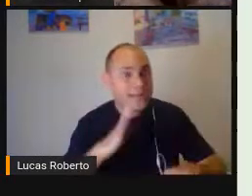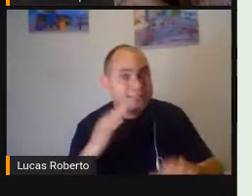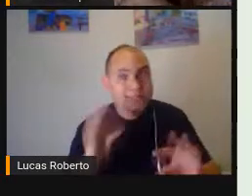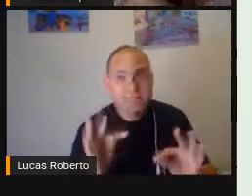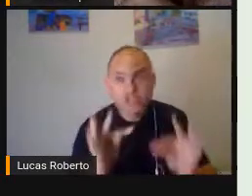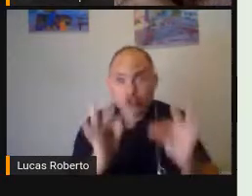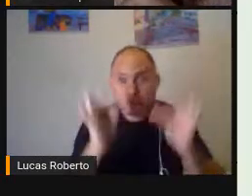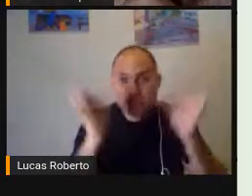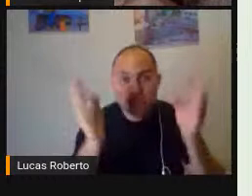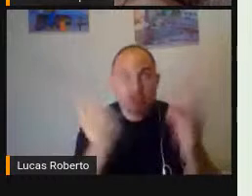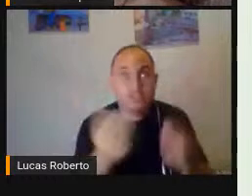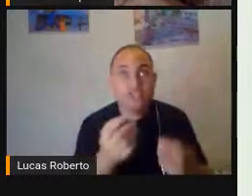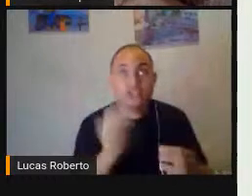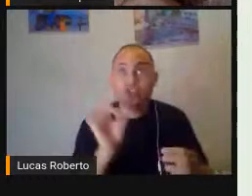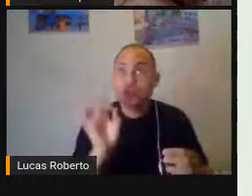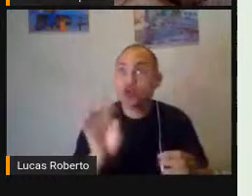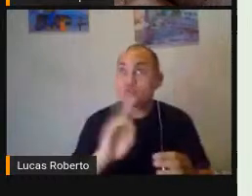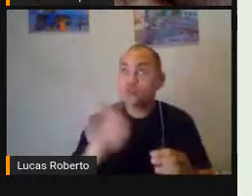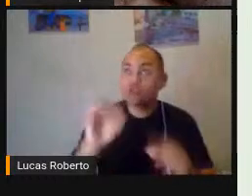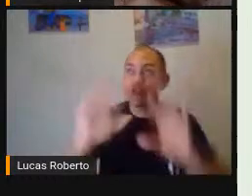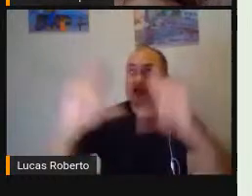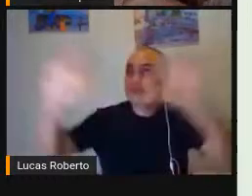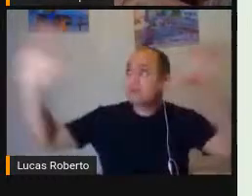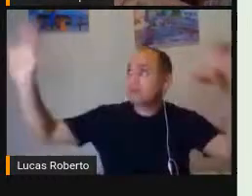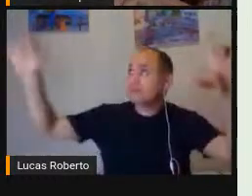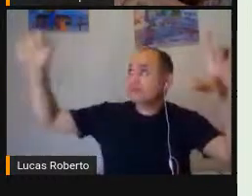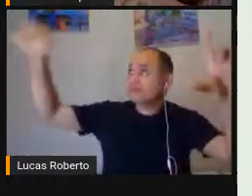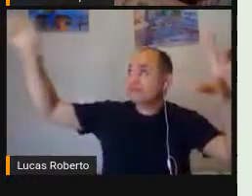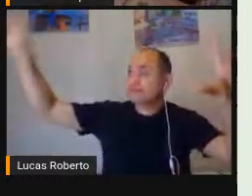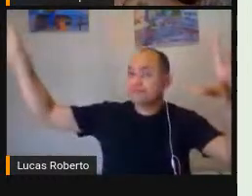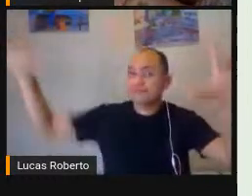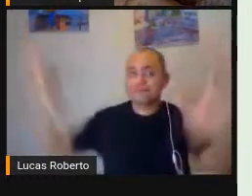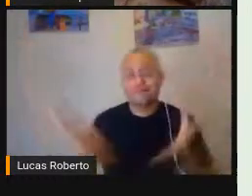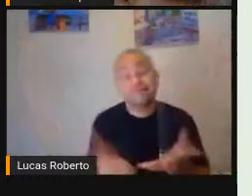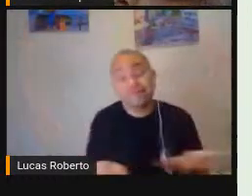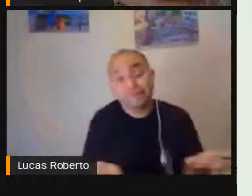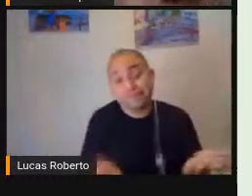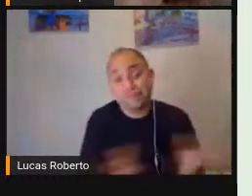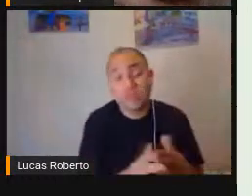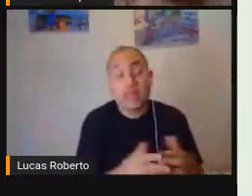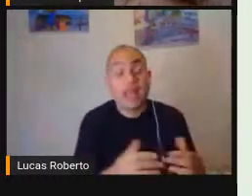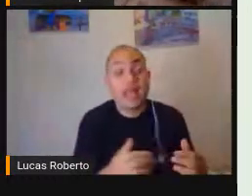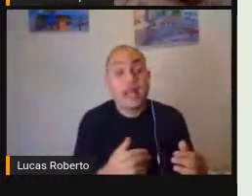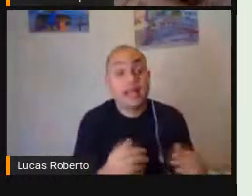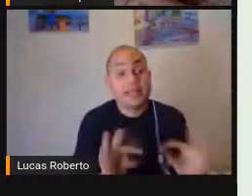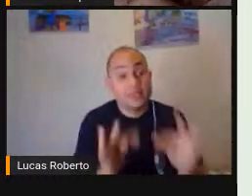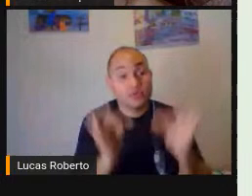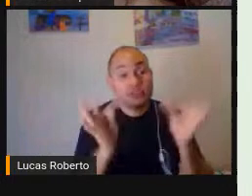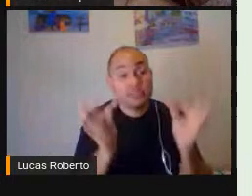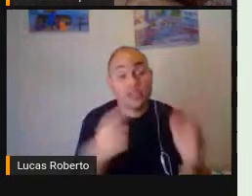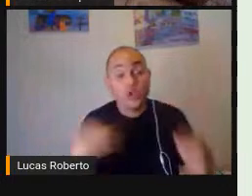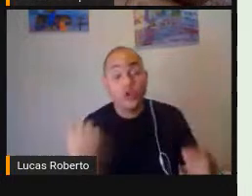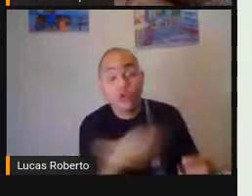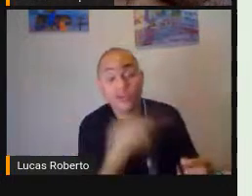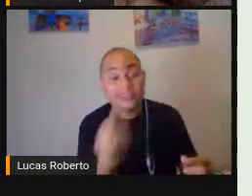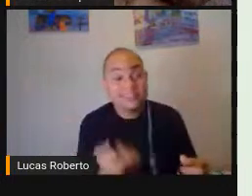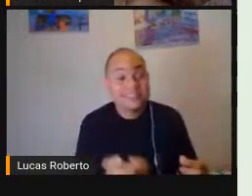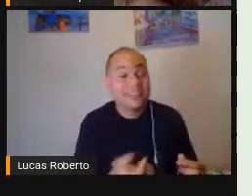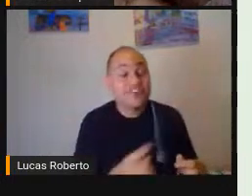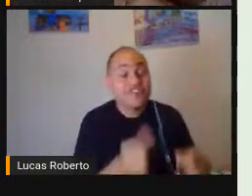observam Então é a gente Proporcionar A participação Da criança Com